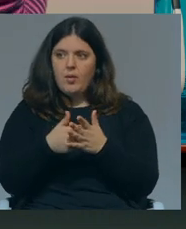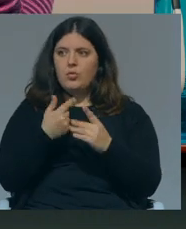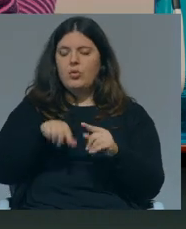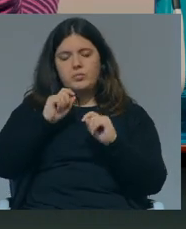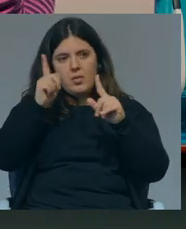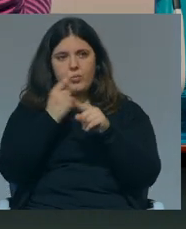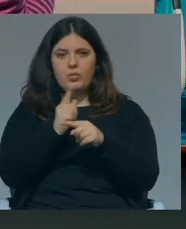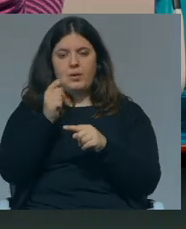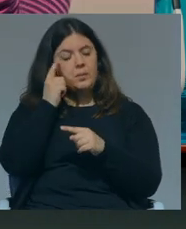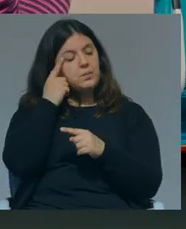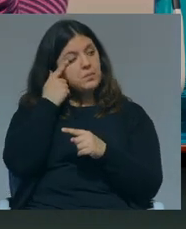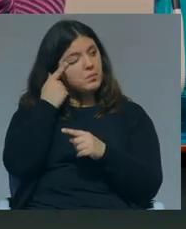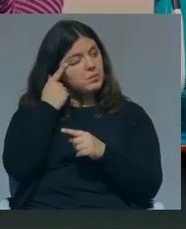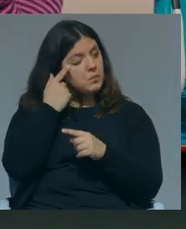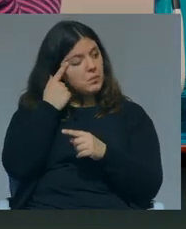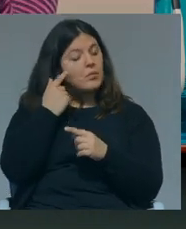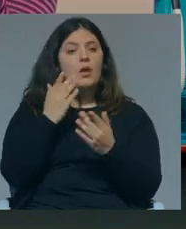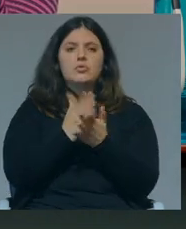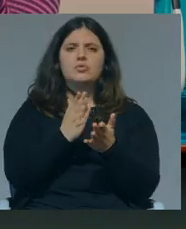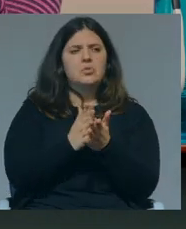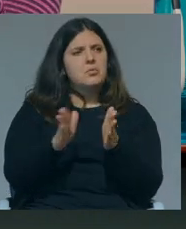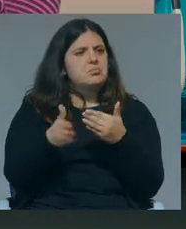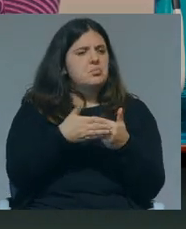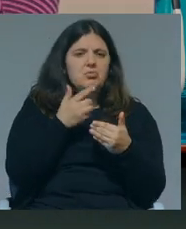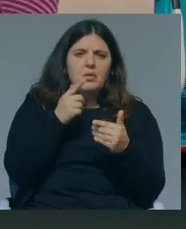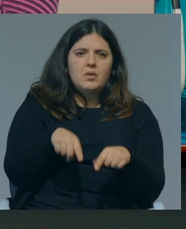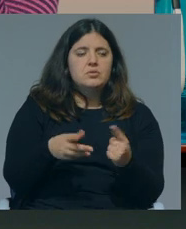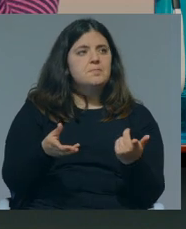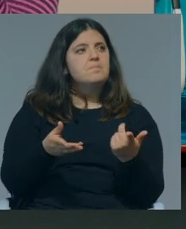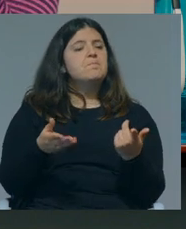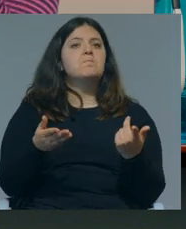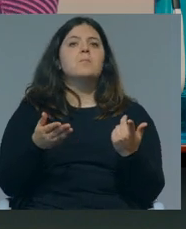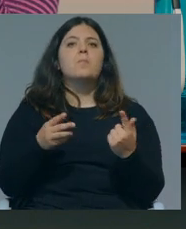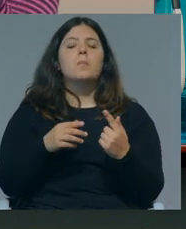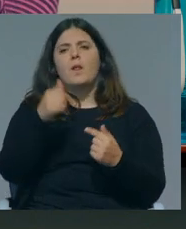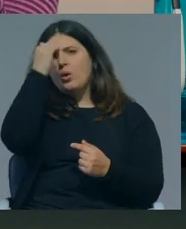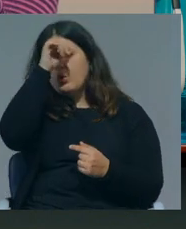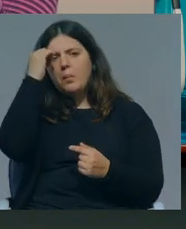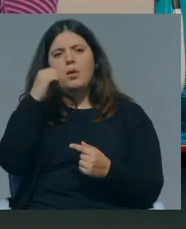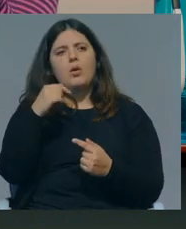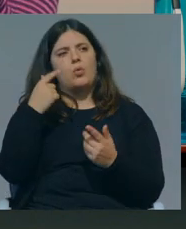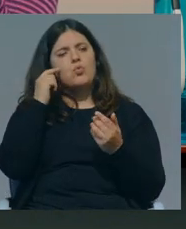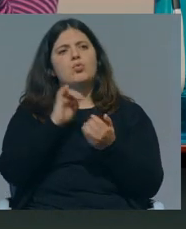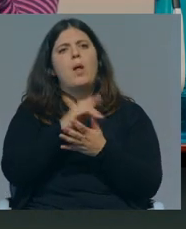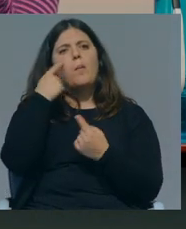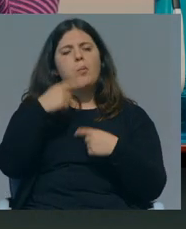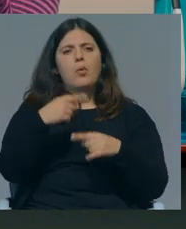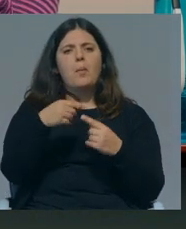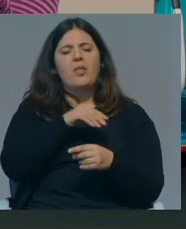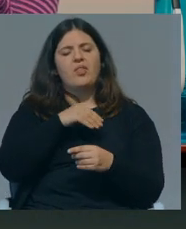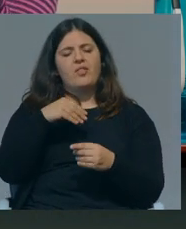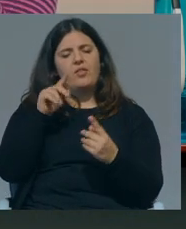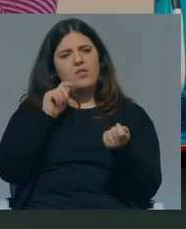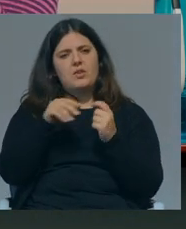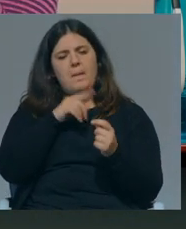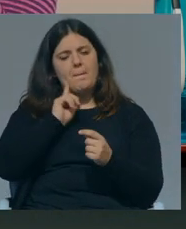quisemos abrir os olhos? Porque houve um, portanto, as escolas tinham acabado de se voltar a ser encerradas e num domingo no público veio uma entrevista a uma médica